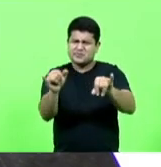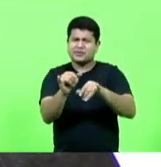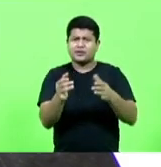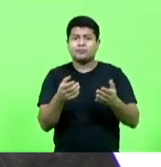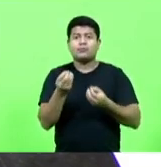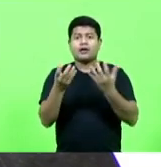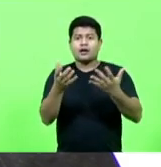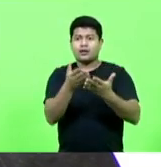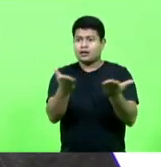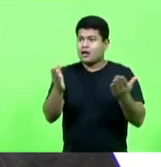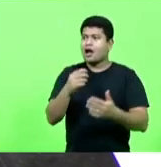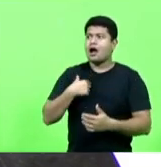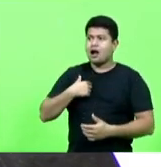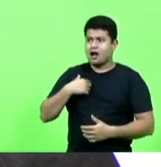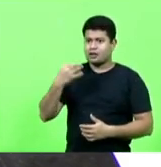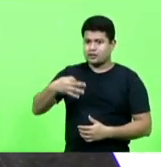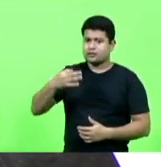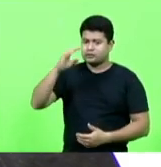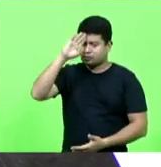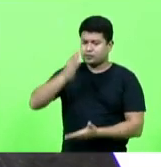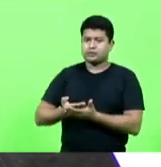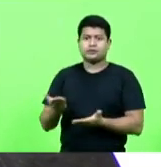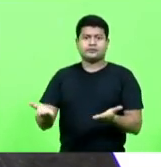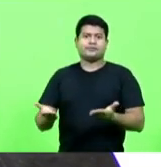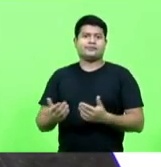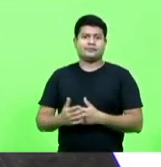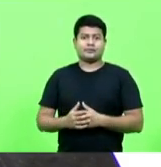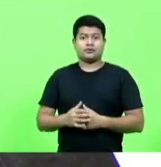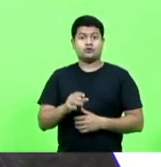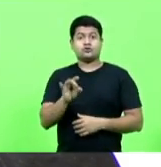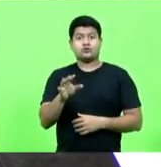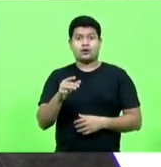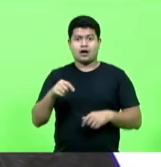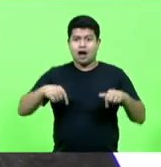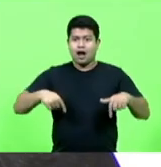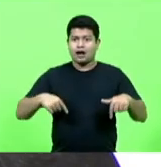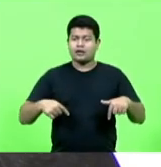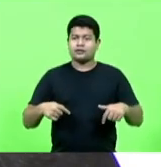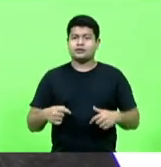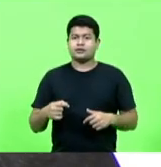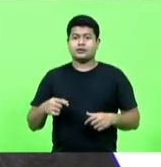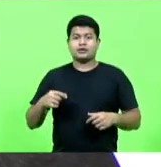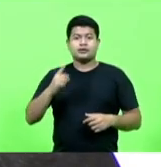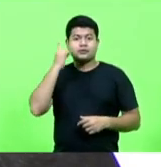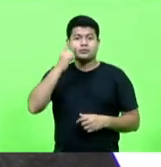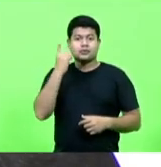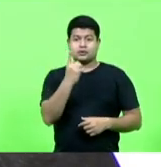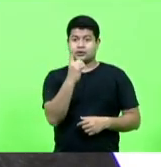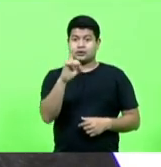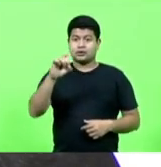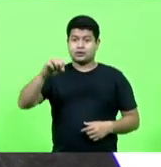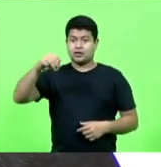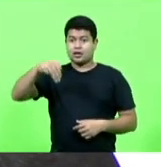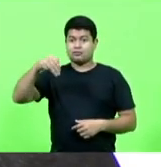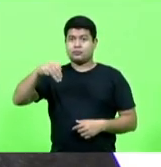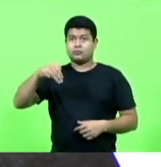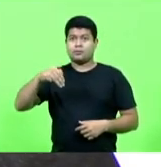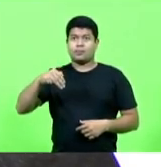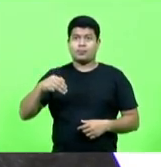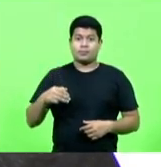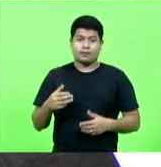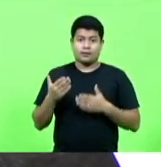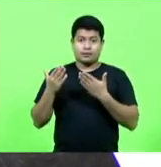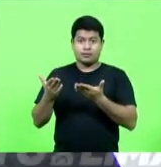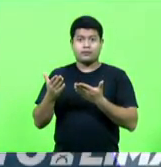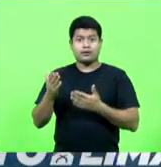Só para vocês terem uma ideia, o deputado aqui tem 10 minutos para falar nesse período que ele encontra. No próximo ali, gente vai